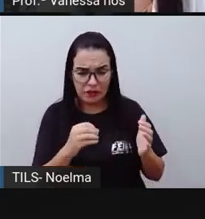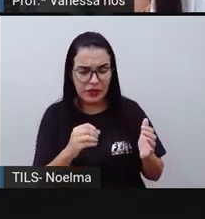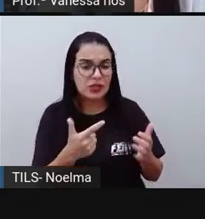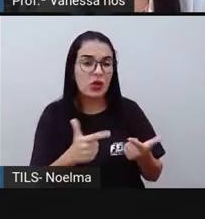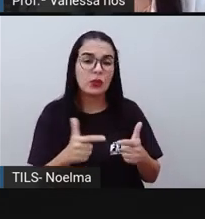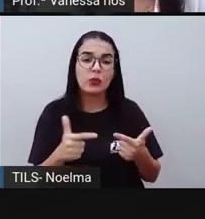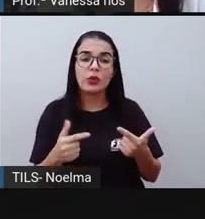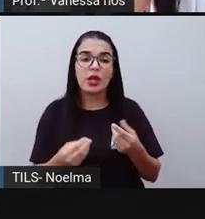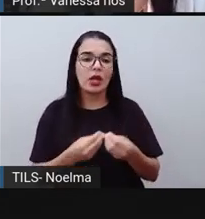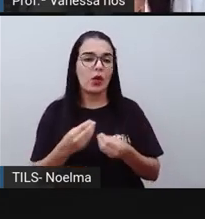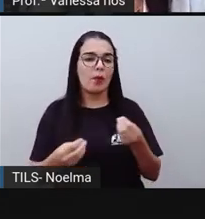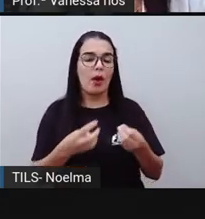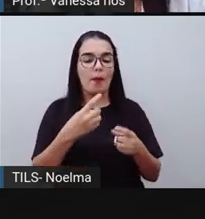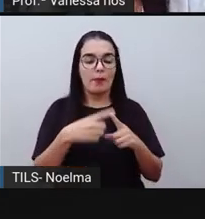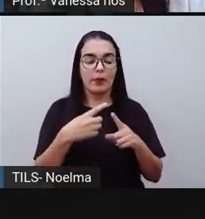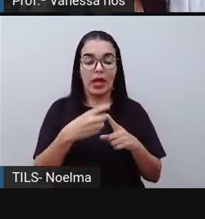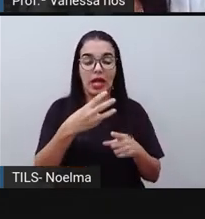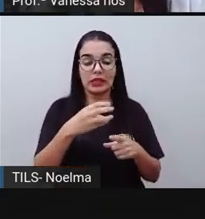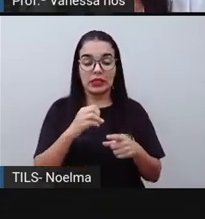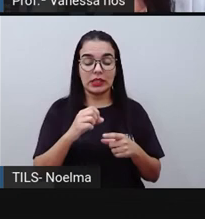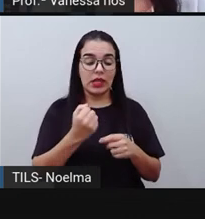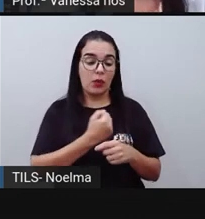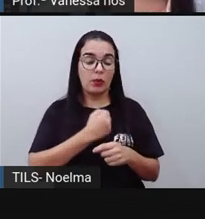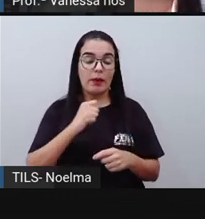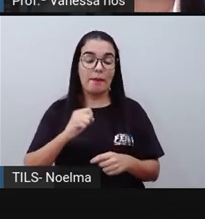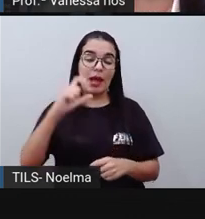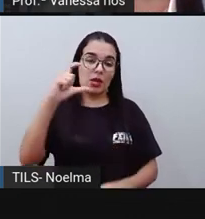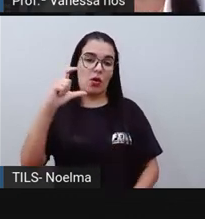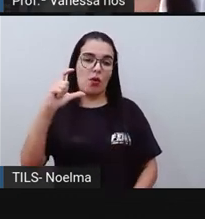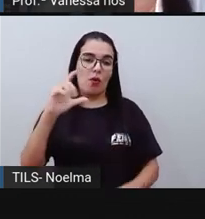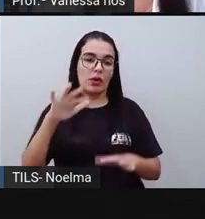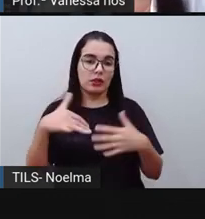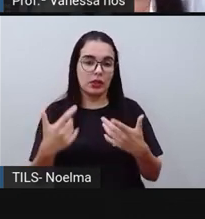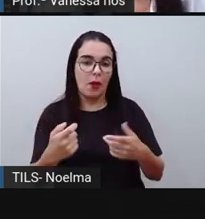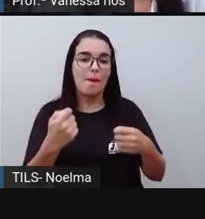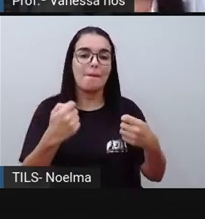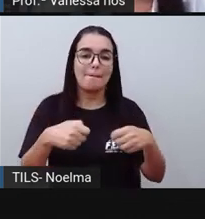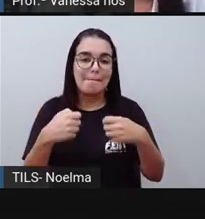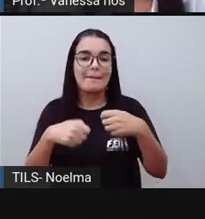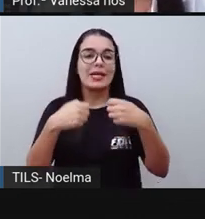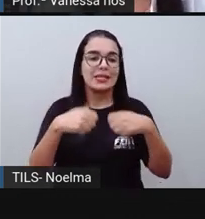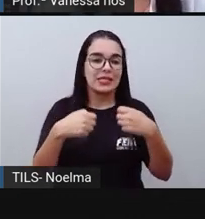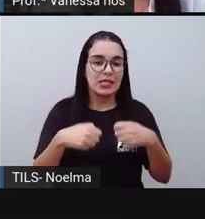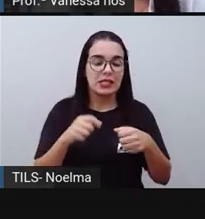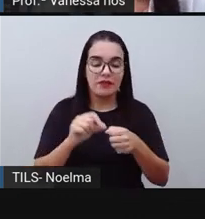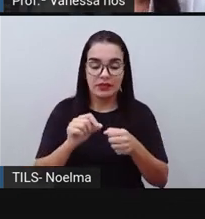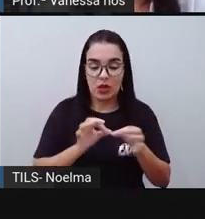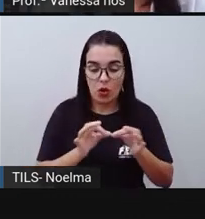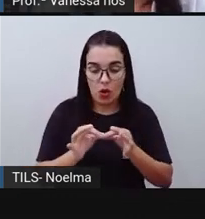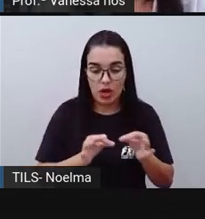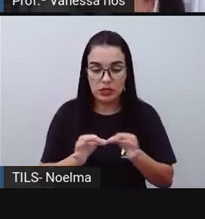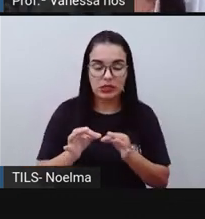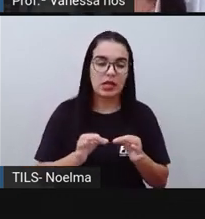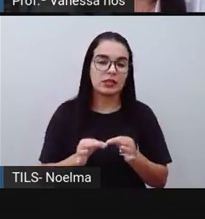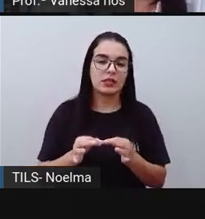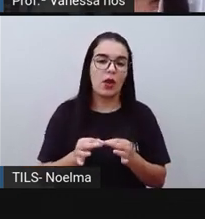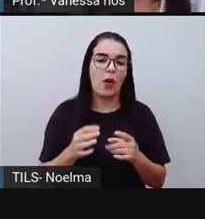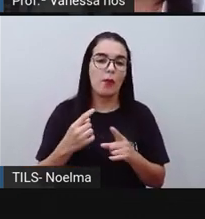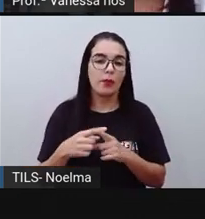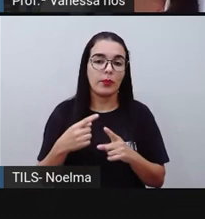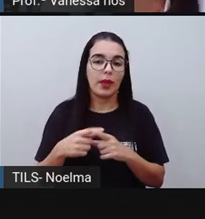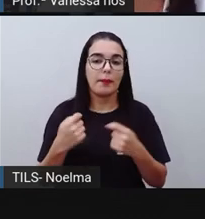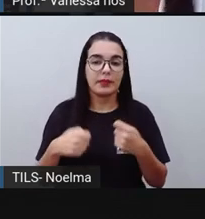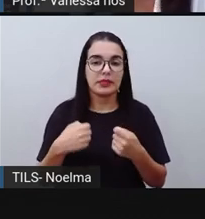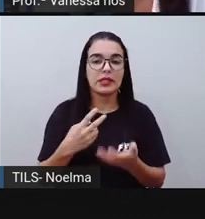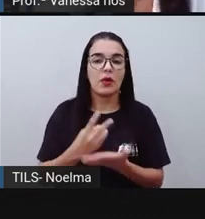é? 30 é um número maior. Então, eu preciso fazer aí uma organização nesta conta para que a conta, ela